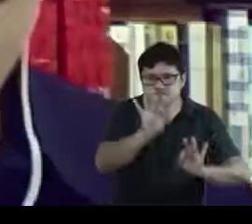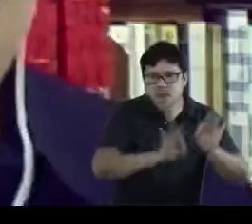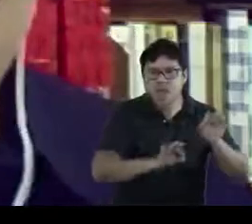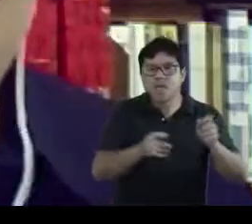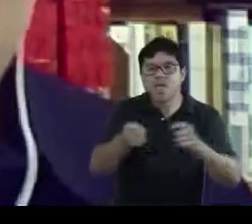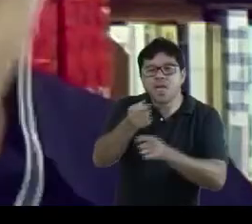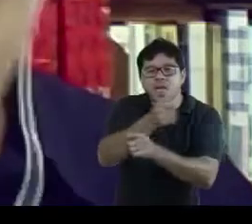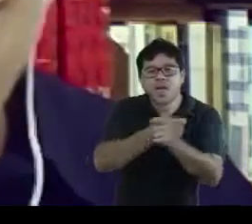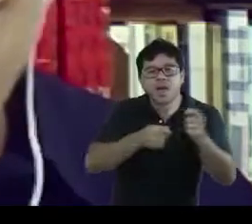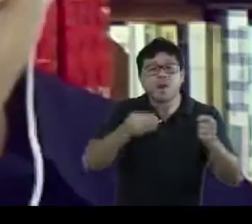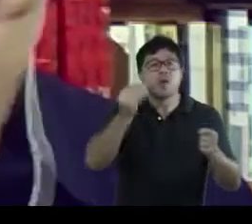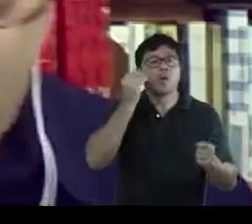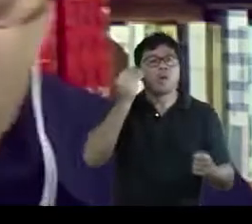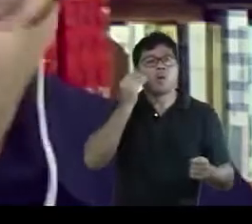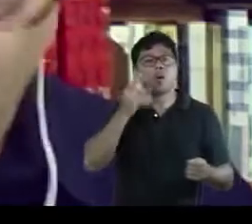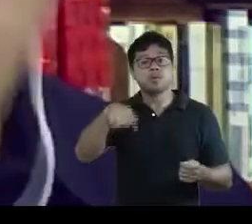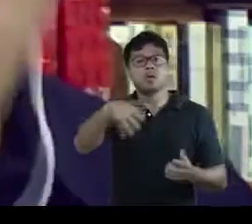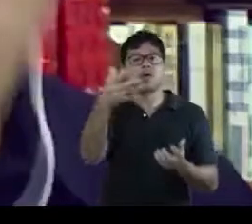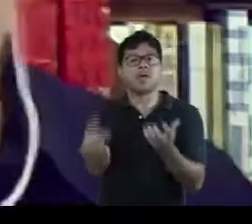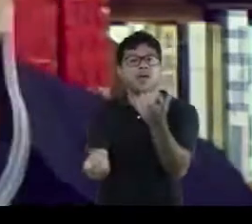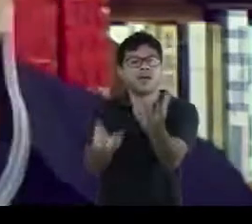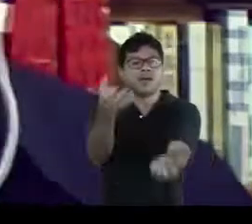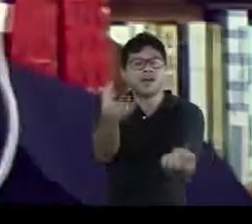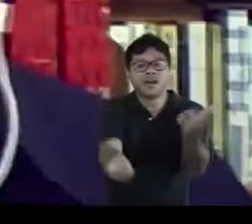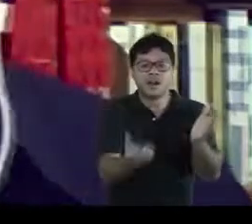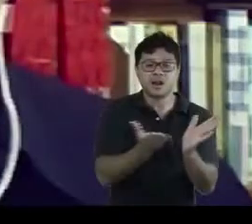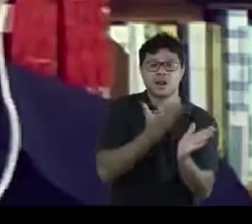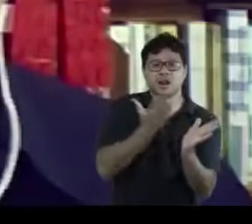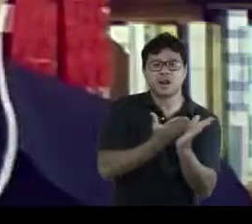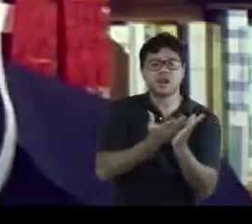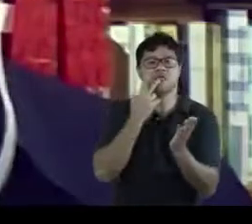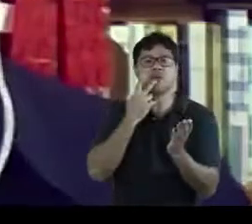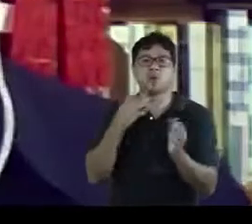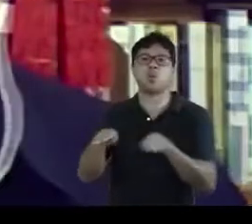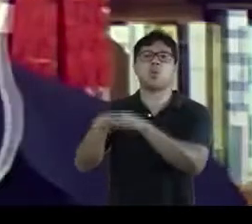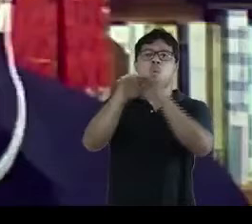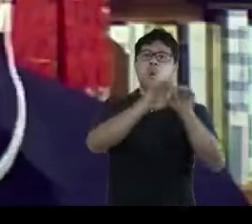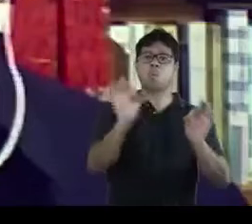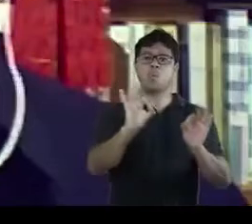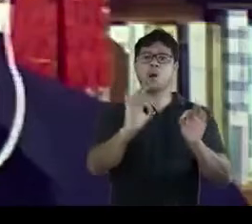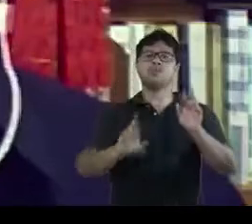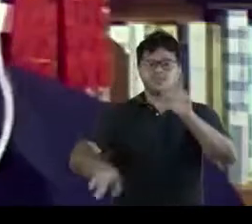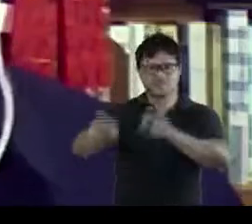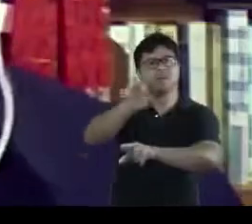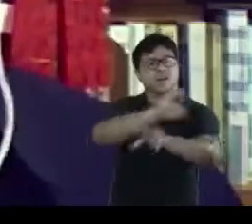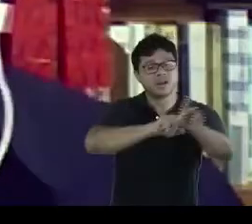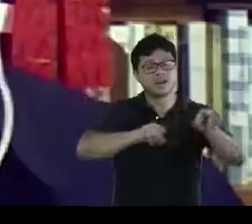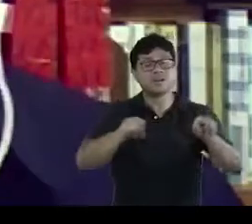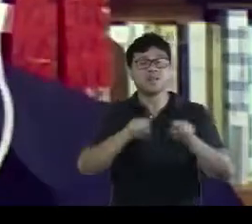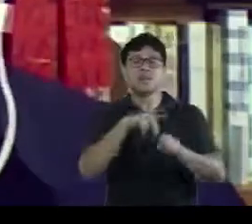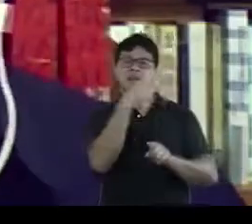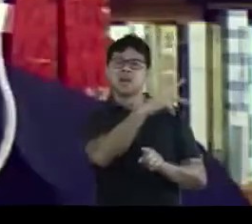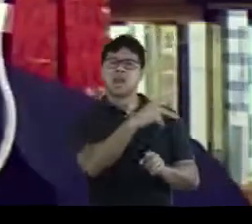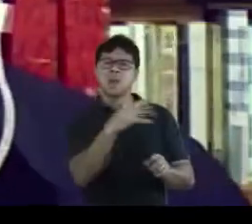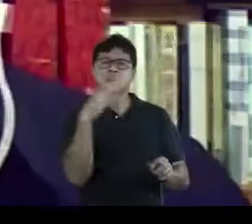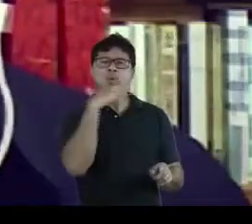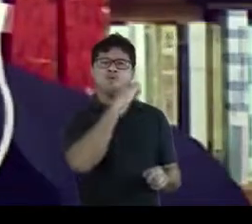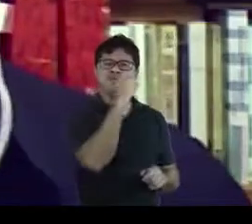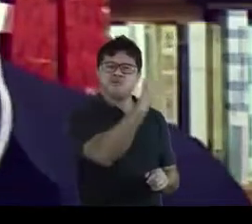a sua, uma certa recepção, nada homogênea. Lembrando também um traço muito peculiar